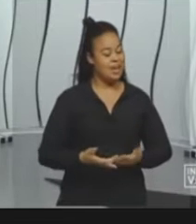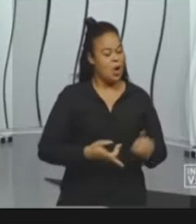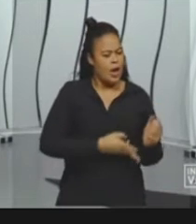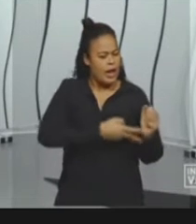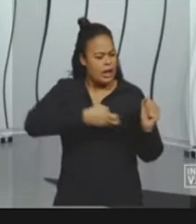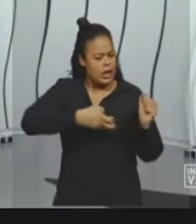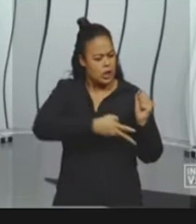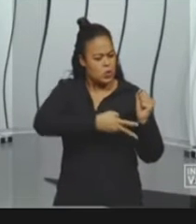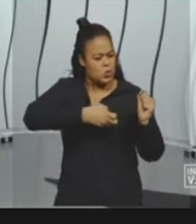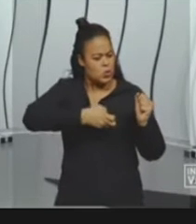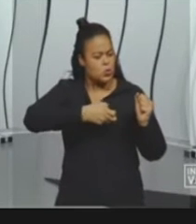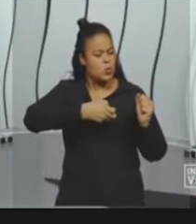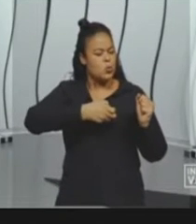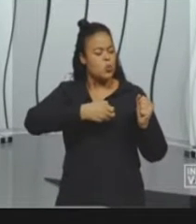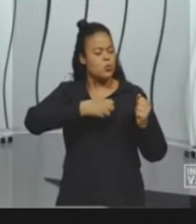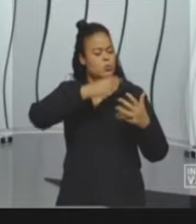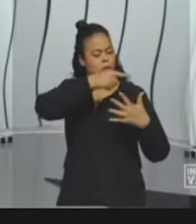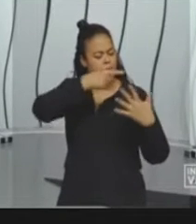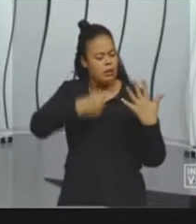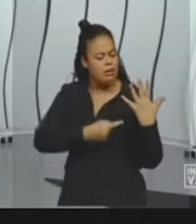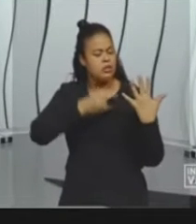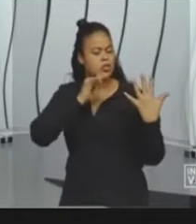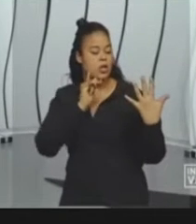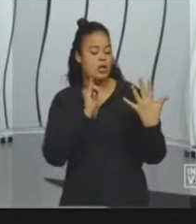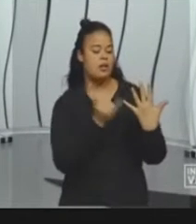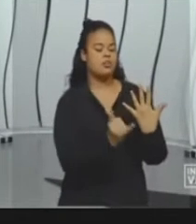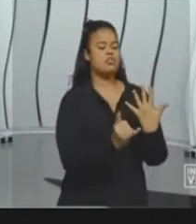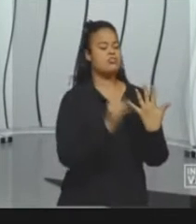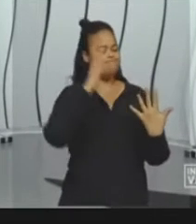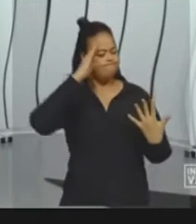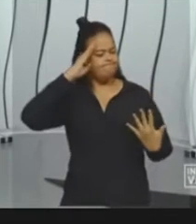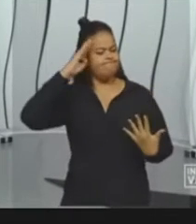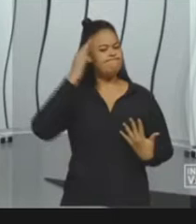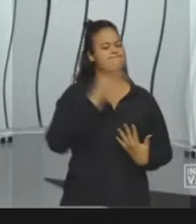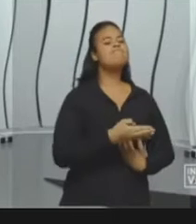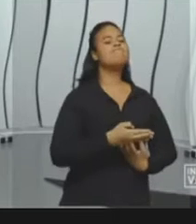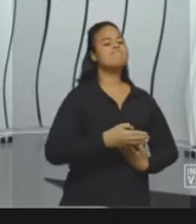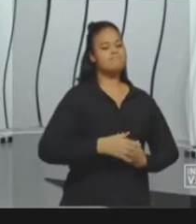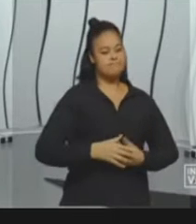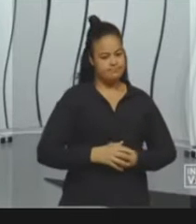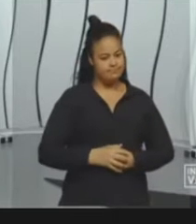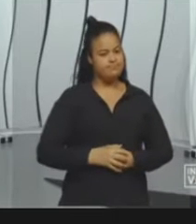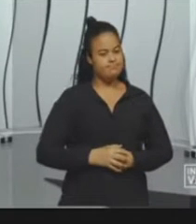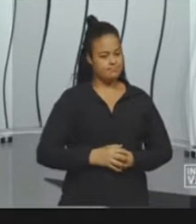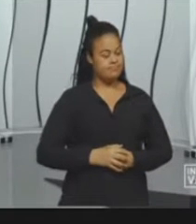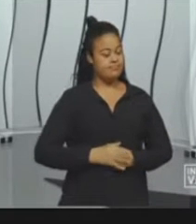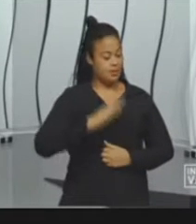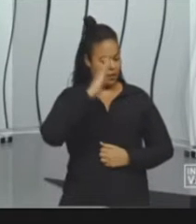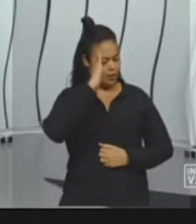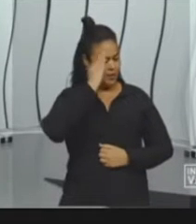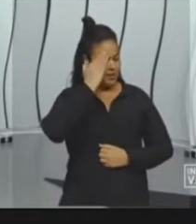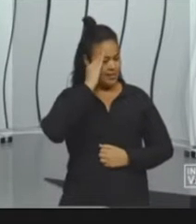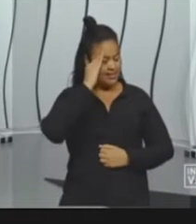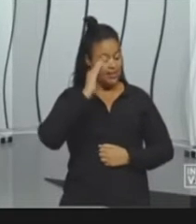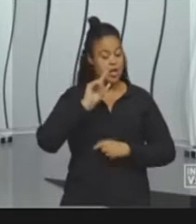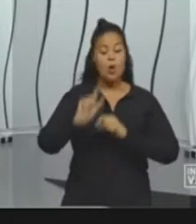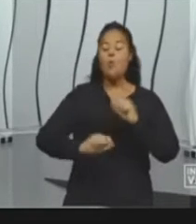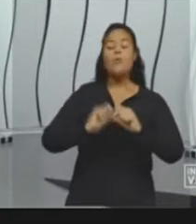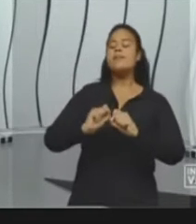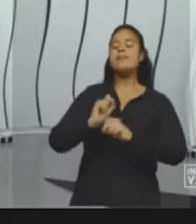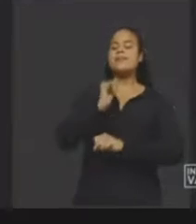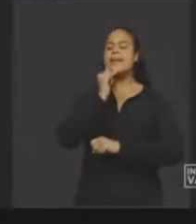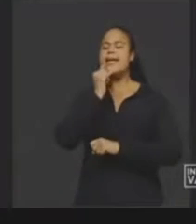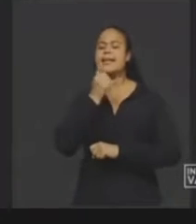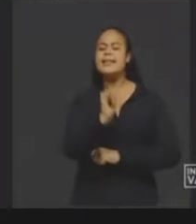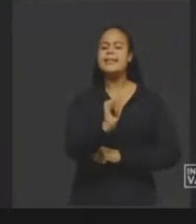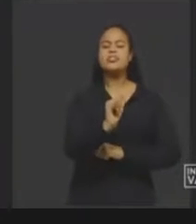renováveis de energia é fundamental. Vamos entender isso. O que seria, então, essa energia renovável?